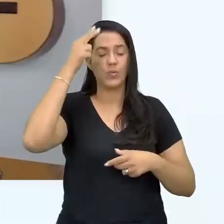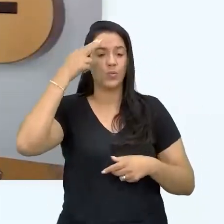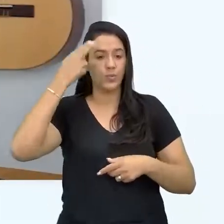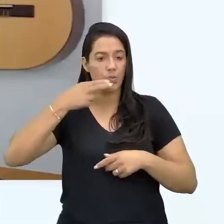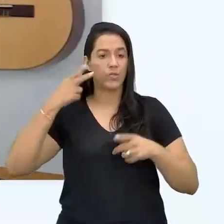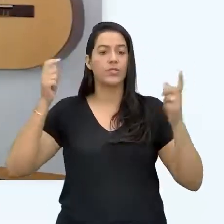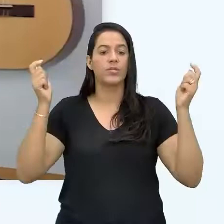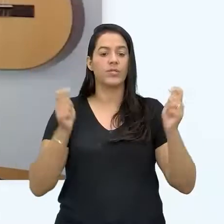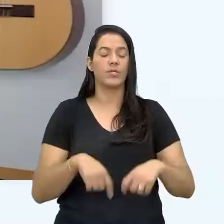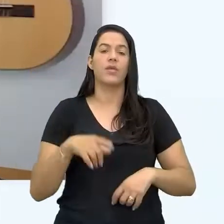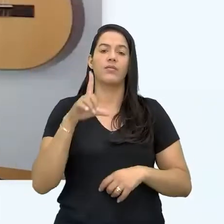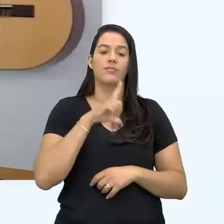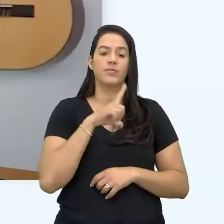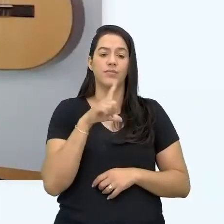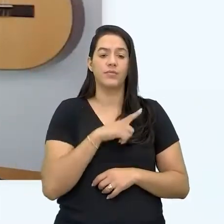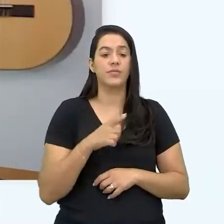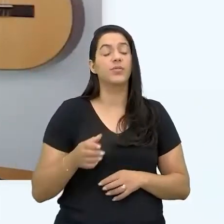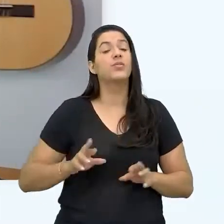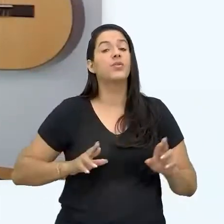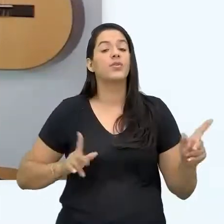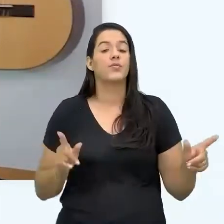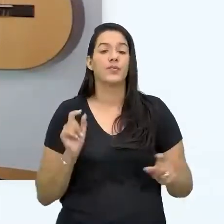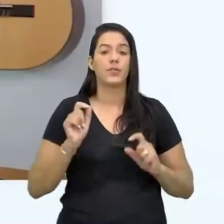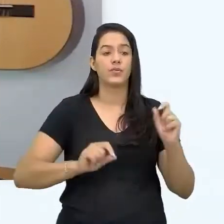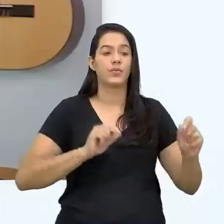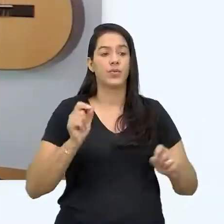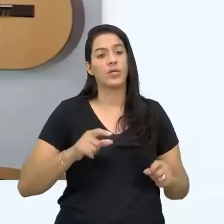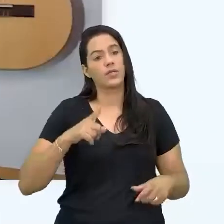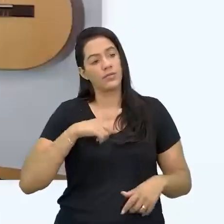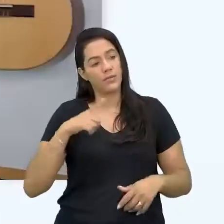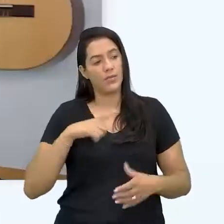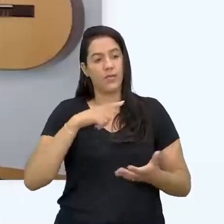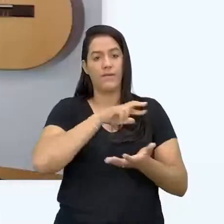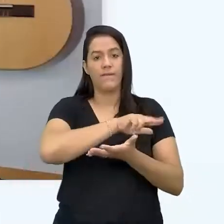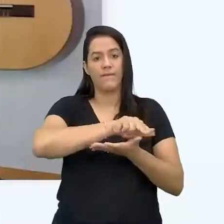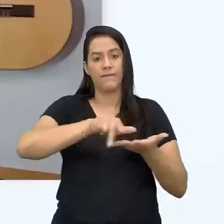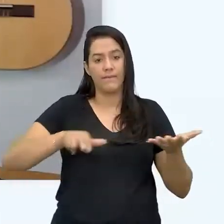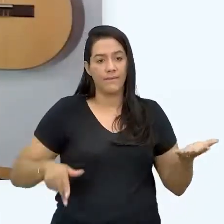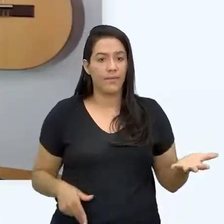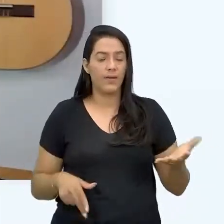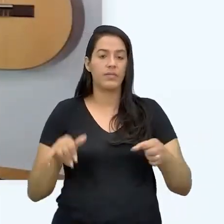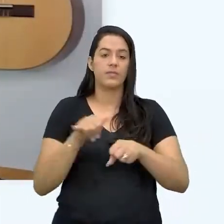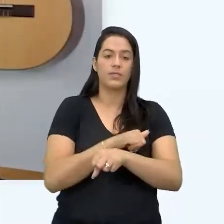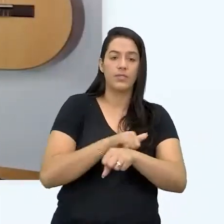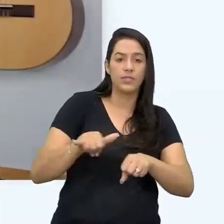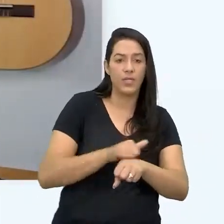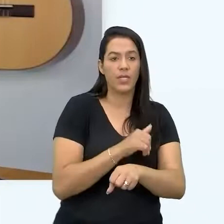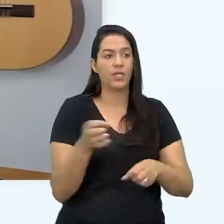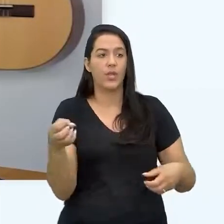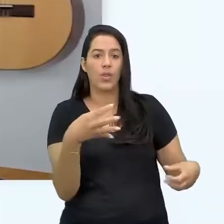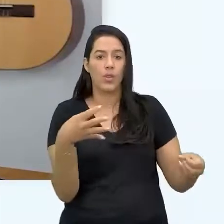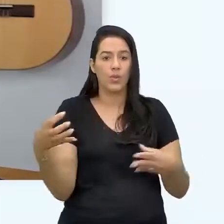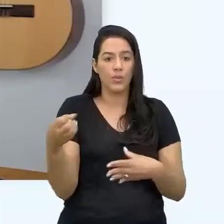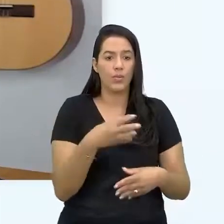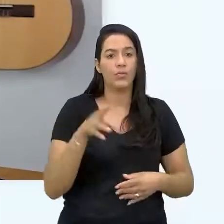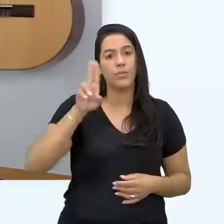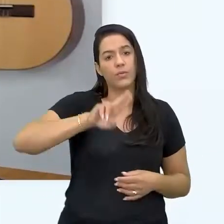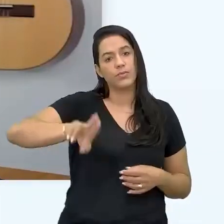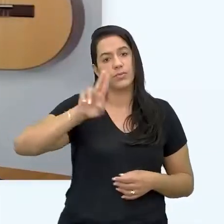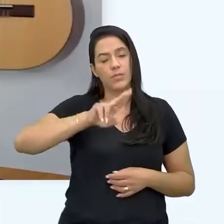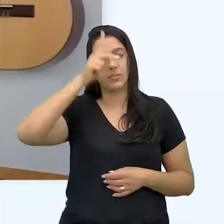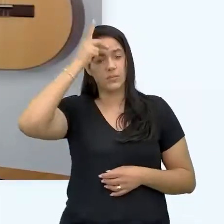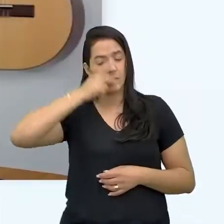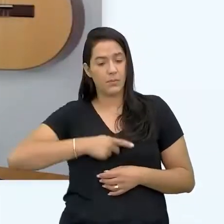já existia. A única diferença é que hoje a gente tem várias ferramentas, várias estratégias novas pra usar esse tal de branding pessoal